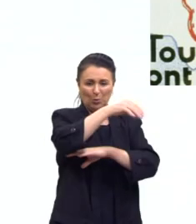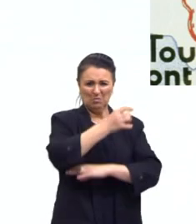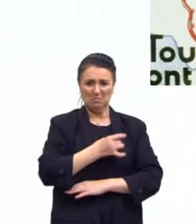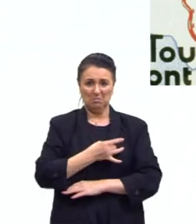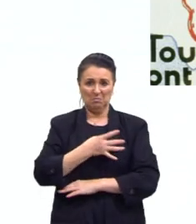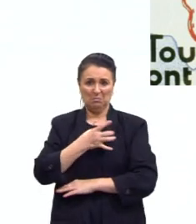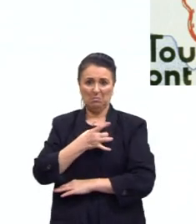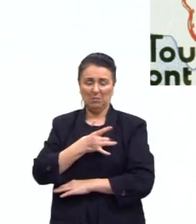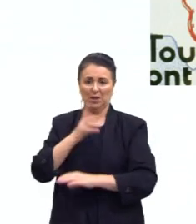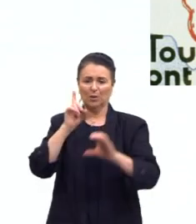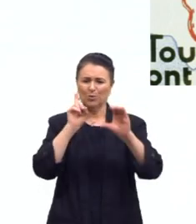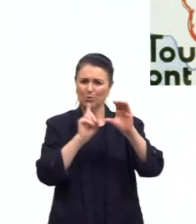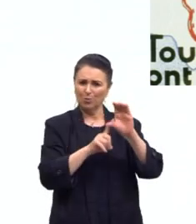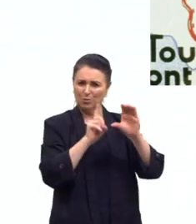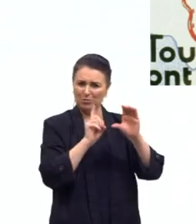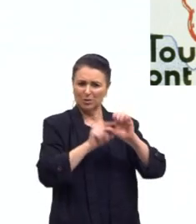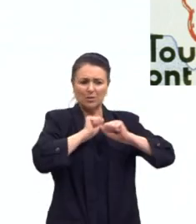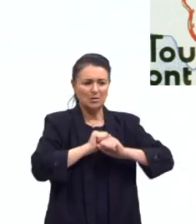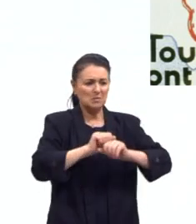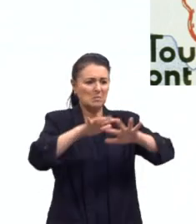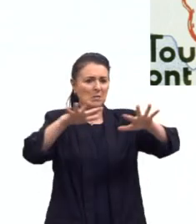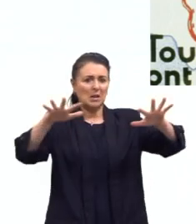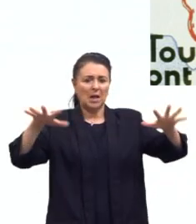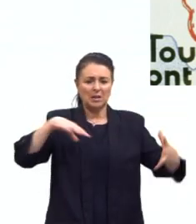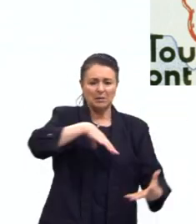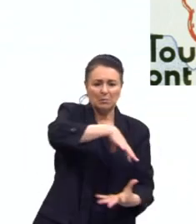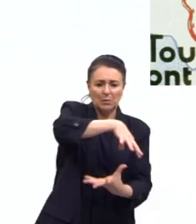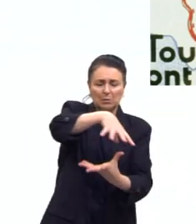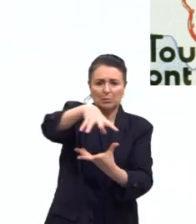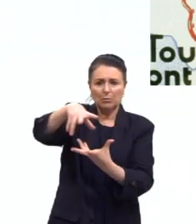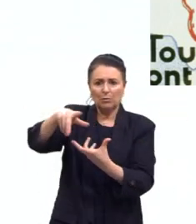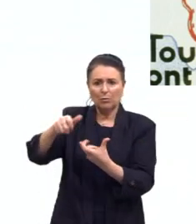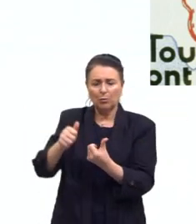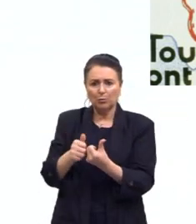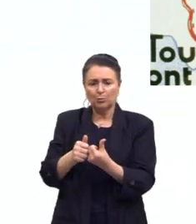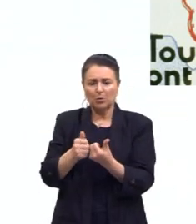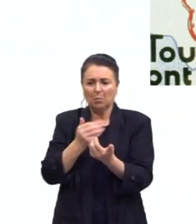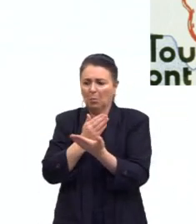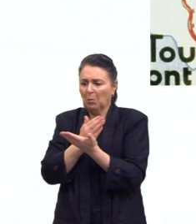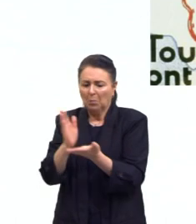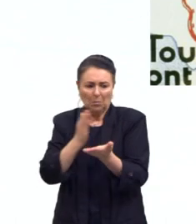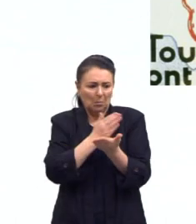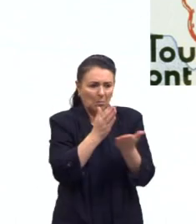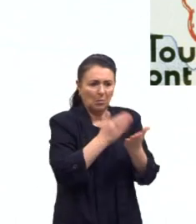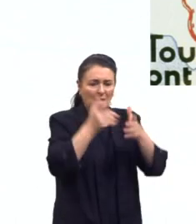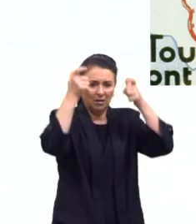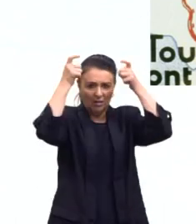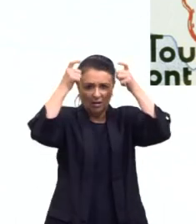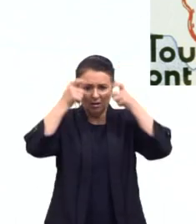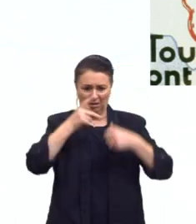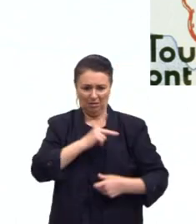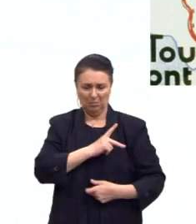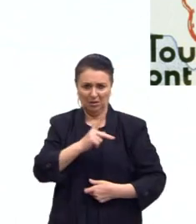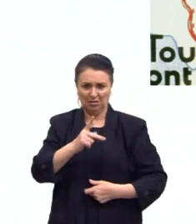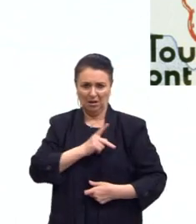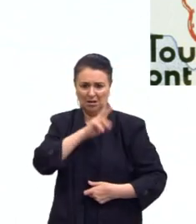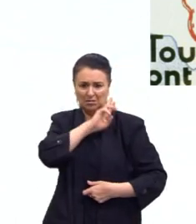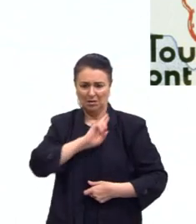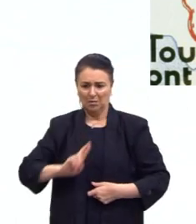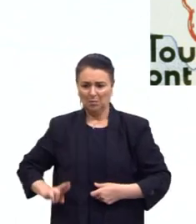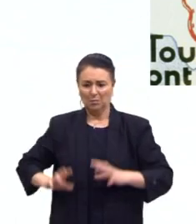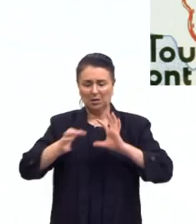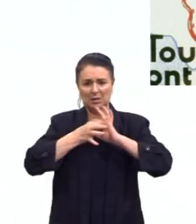de que o comunismo se espalhasse pelo resto do mundo. e derrubasse, então, reis, presidentes, repúblicas